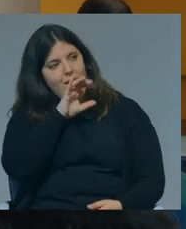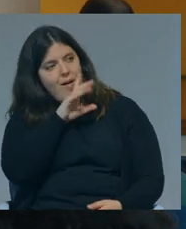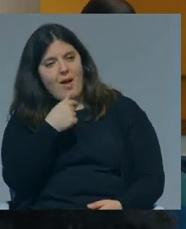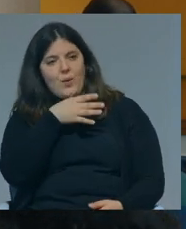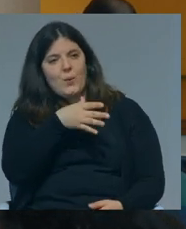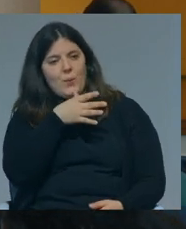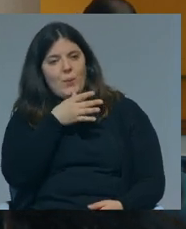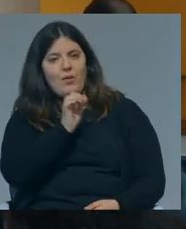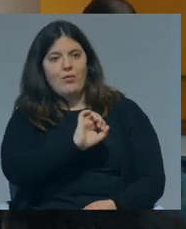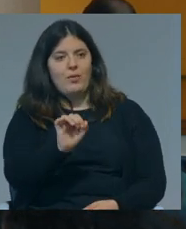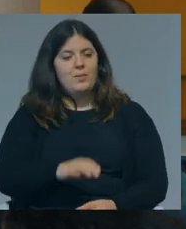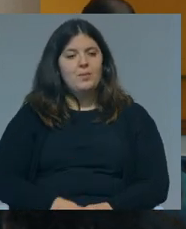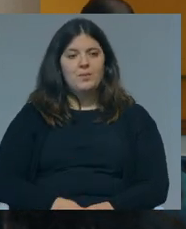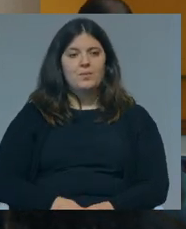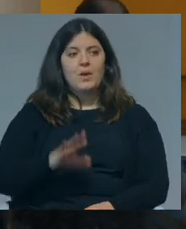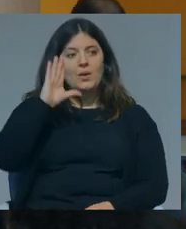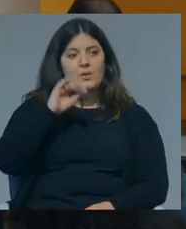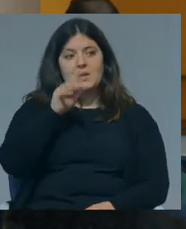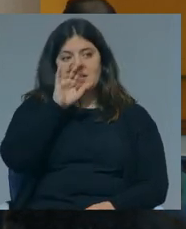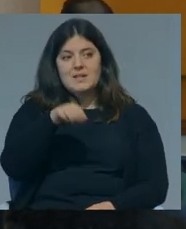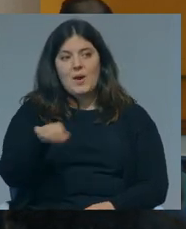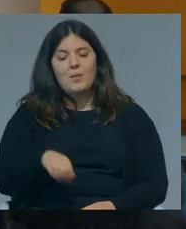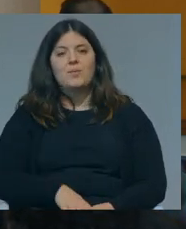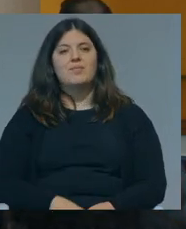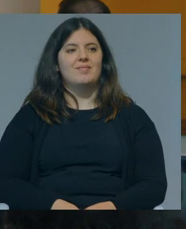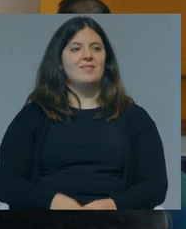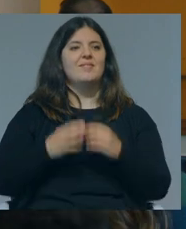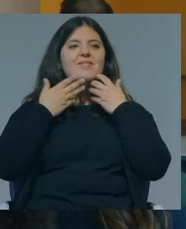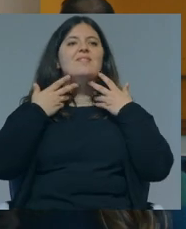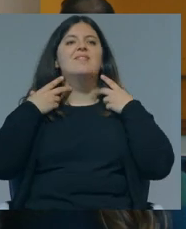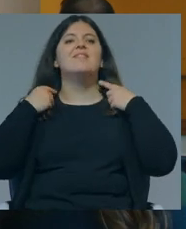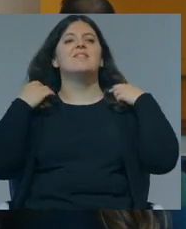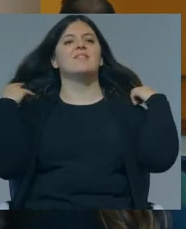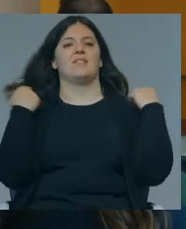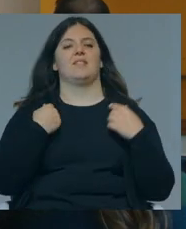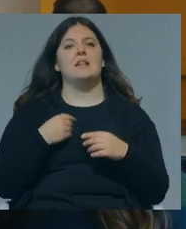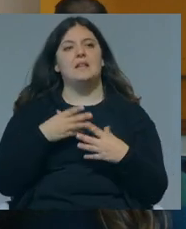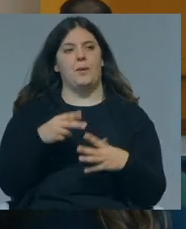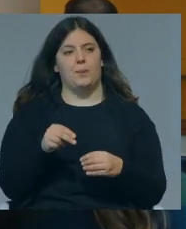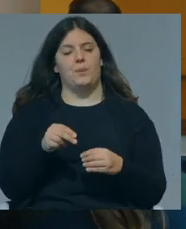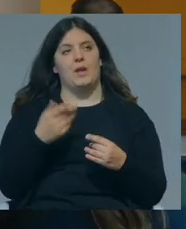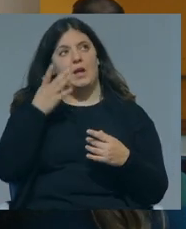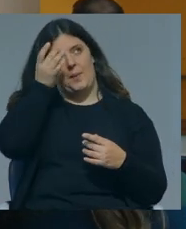a sua argumentação e o seu... sei se te vou deslumbrar. Não, eu acho